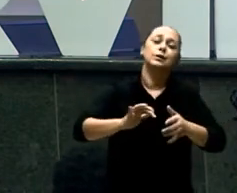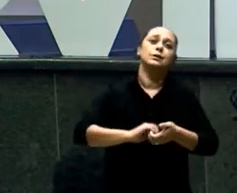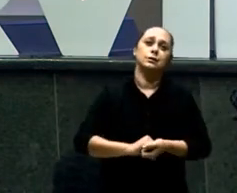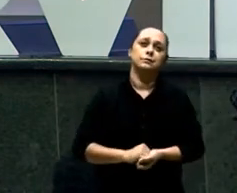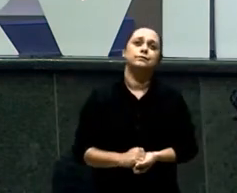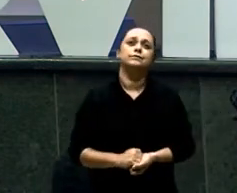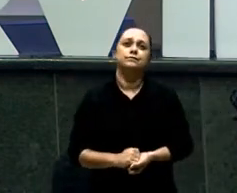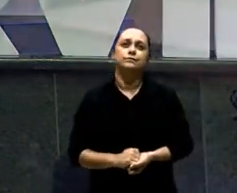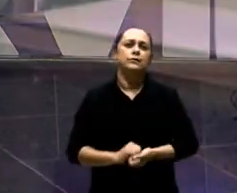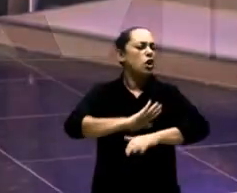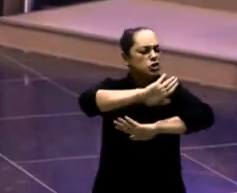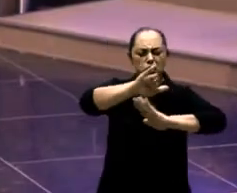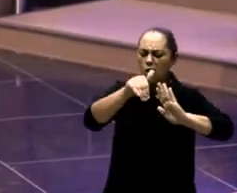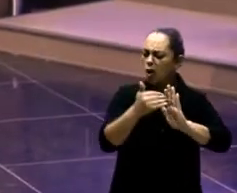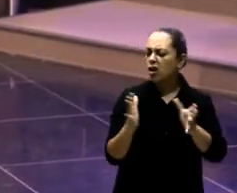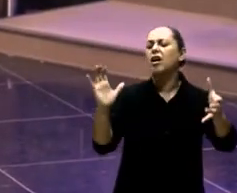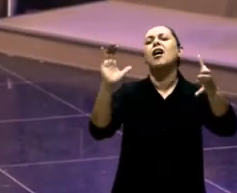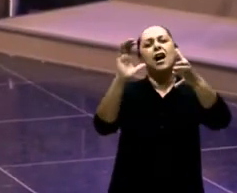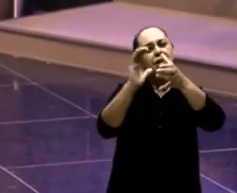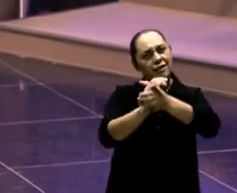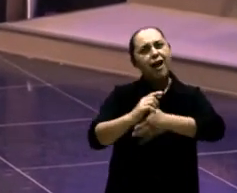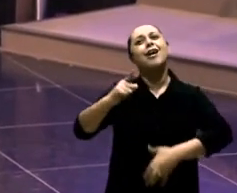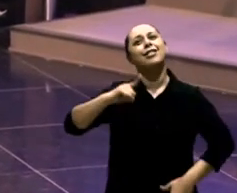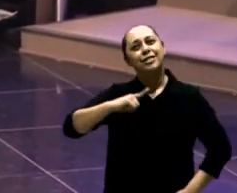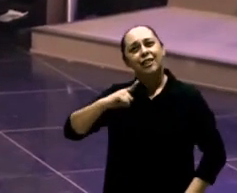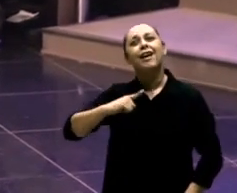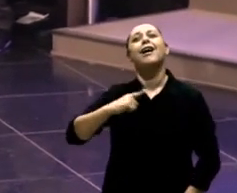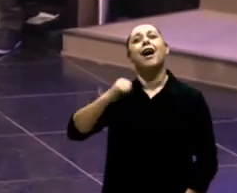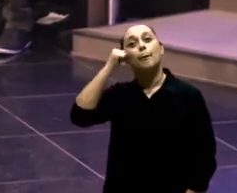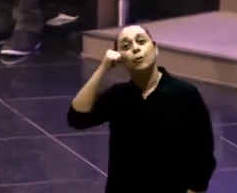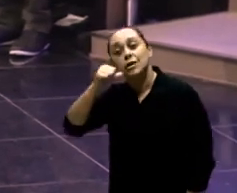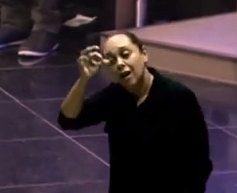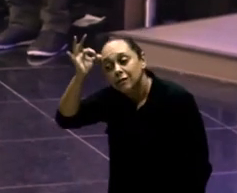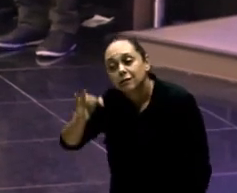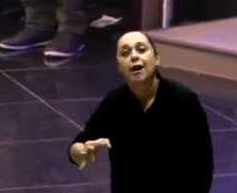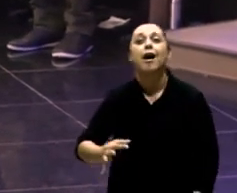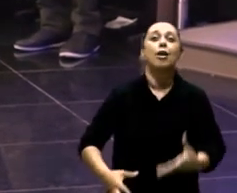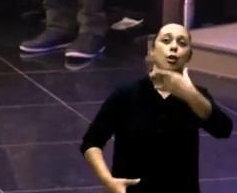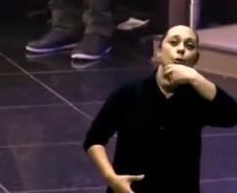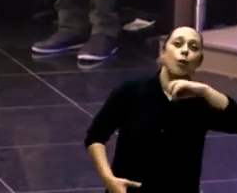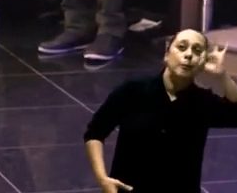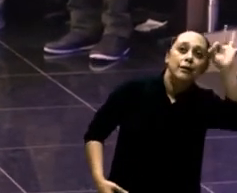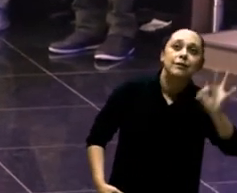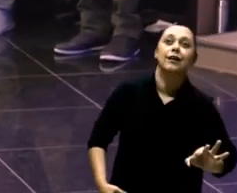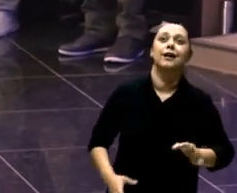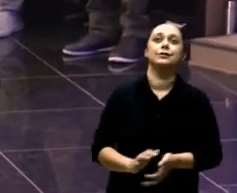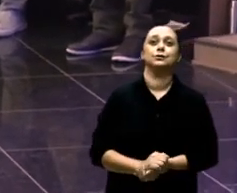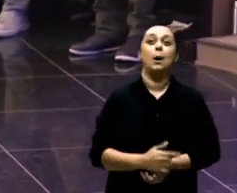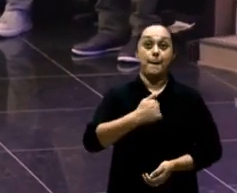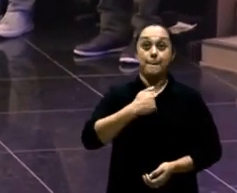Panela Tem sua Tampa A Fernanda Ela tinha Um diário Ela